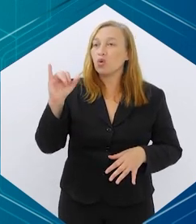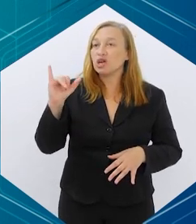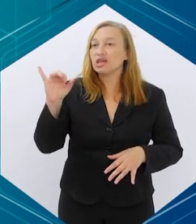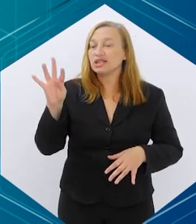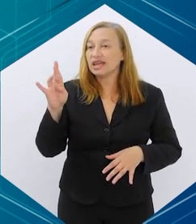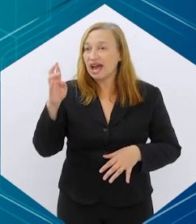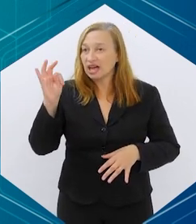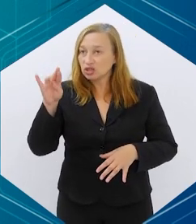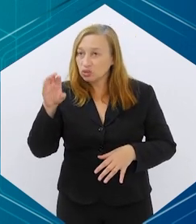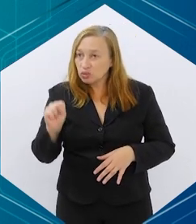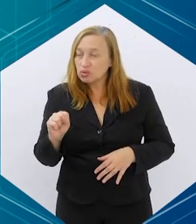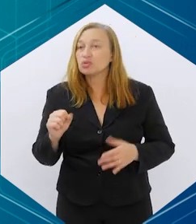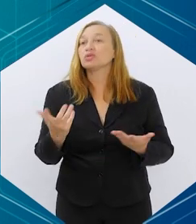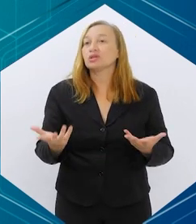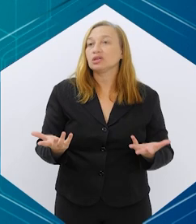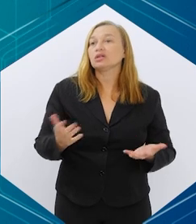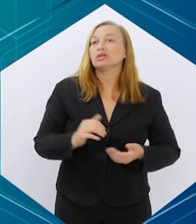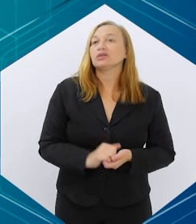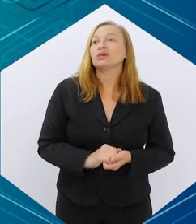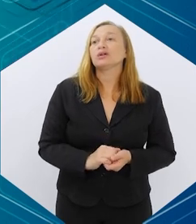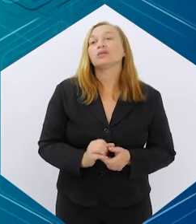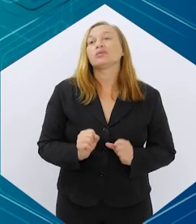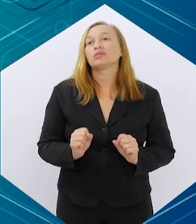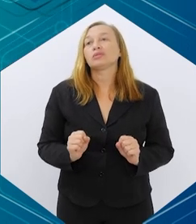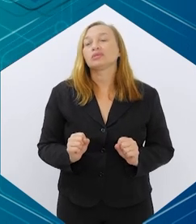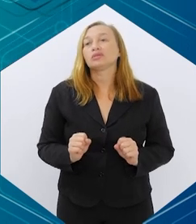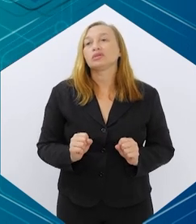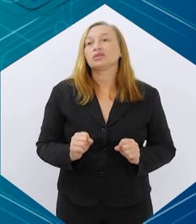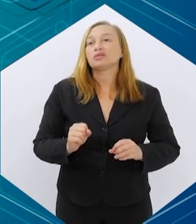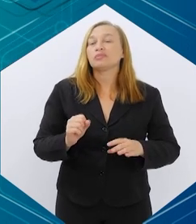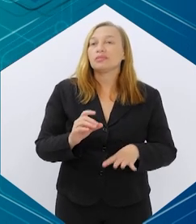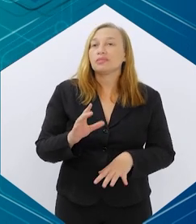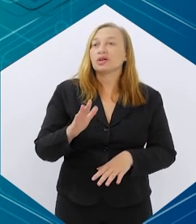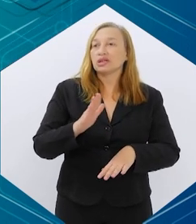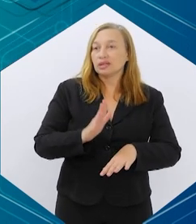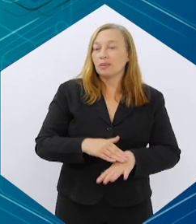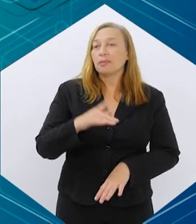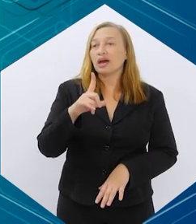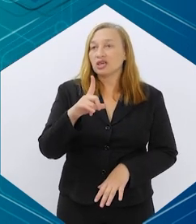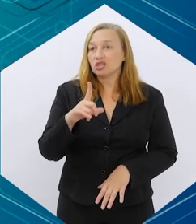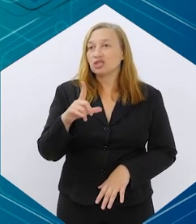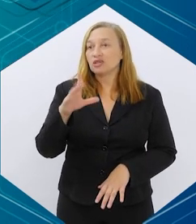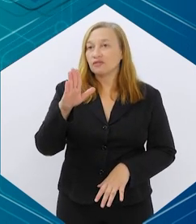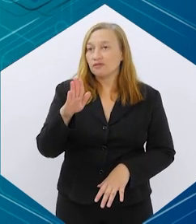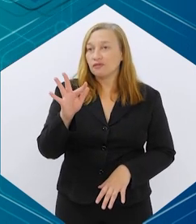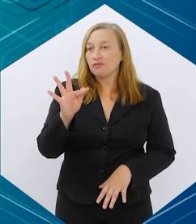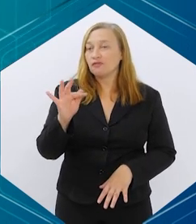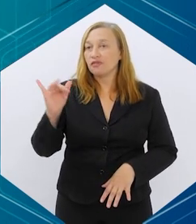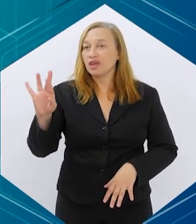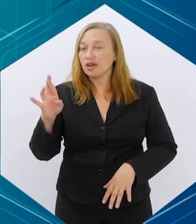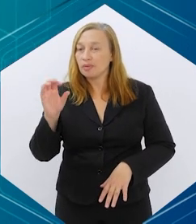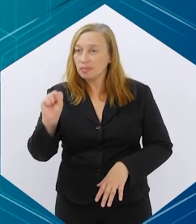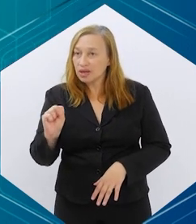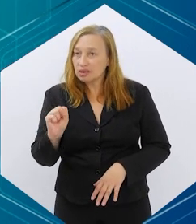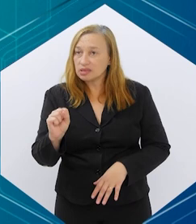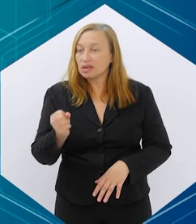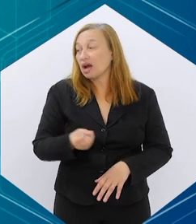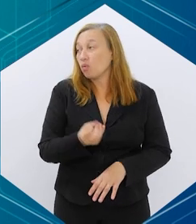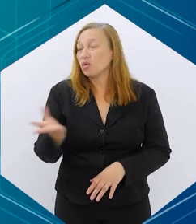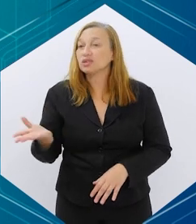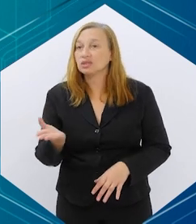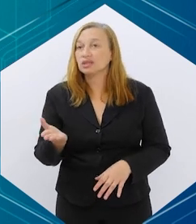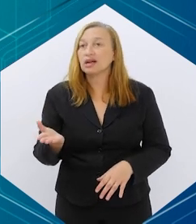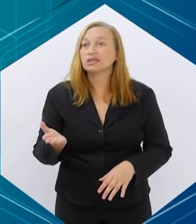mais complexos como cereais, para que dê, tragam mais fibras para essa alimentação e a quantidade de fibra, obviamente,